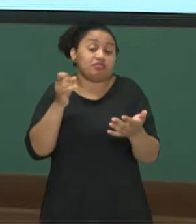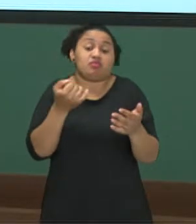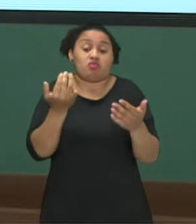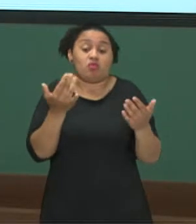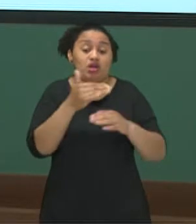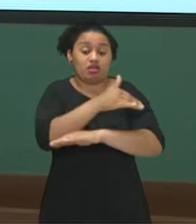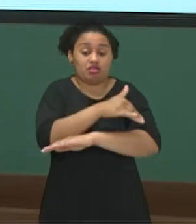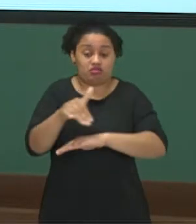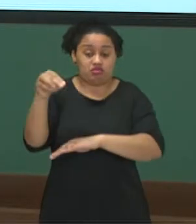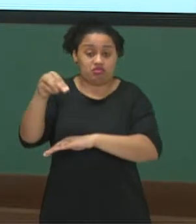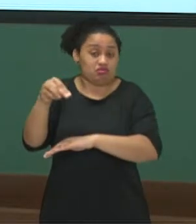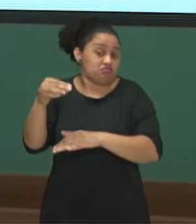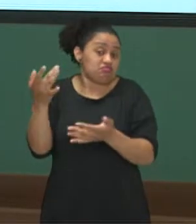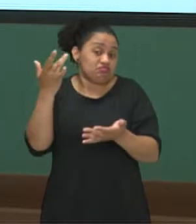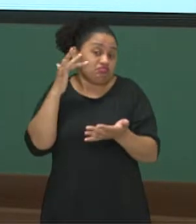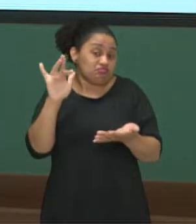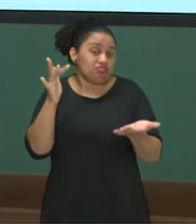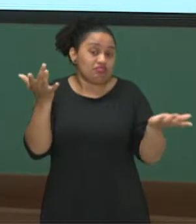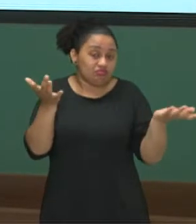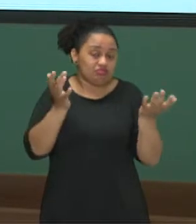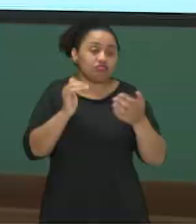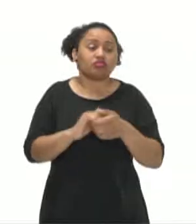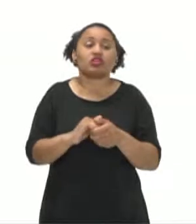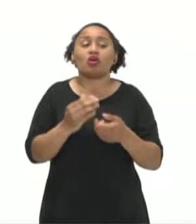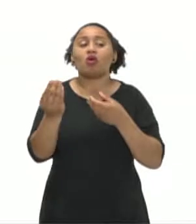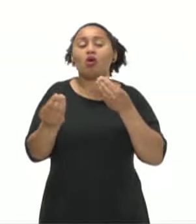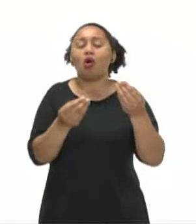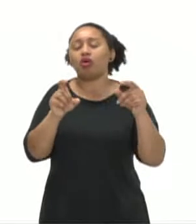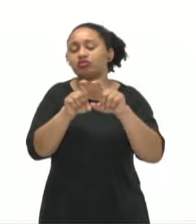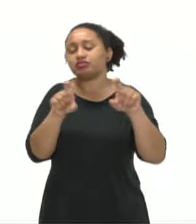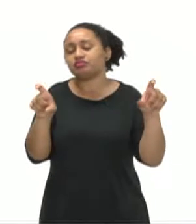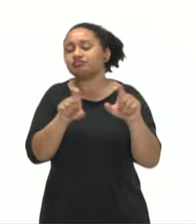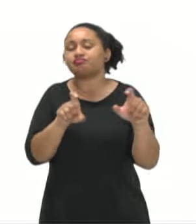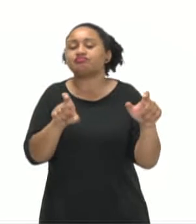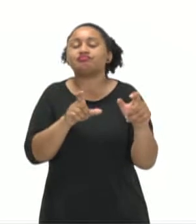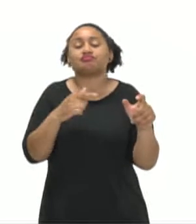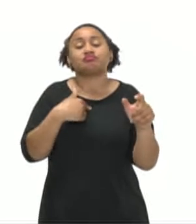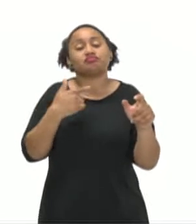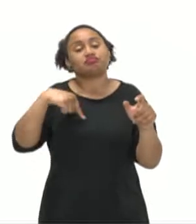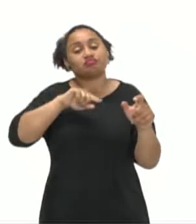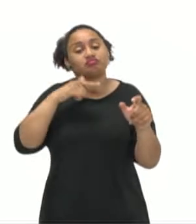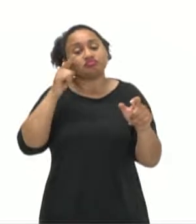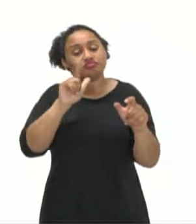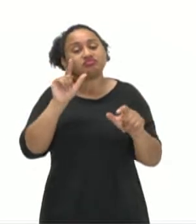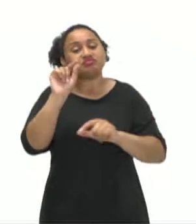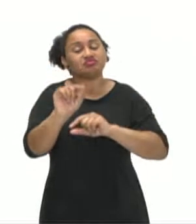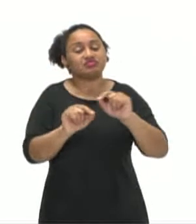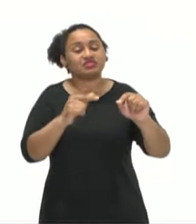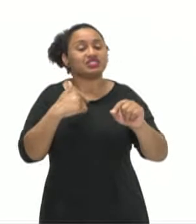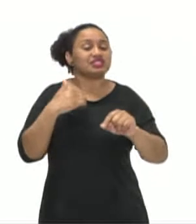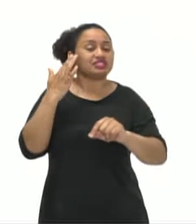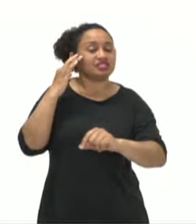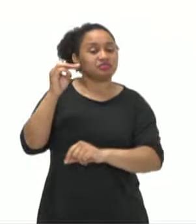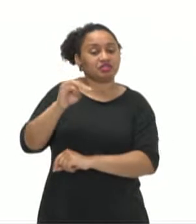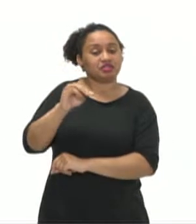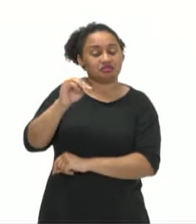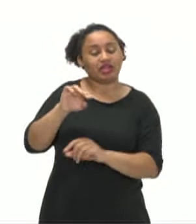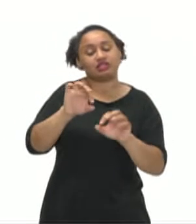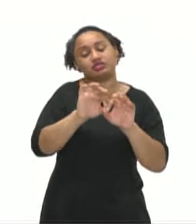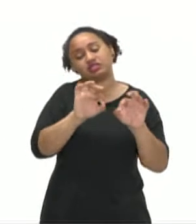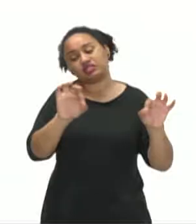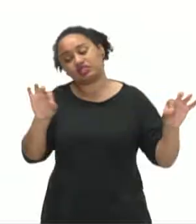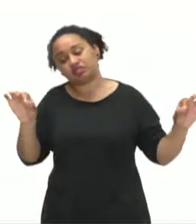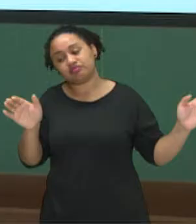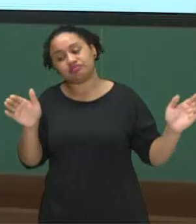mede essa avenida. Por meio de qual sentença matemática poderíamos obter em metros a extensão total da